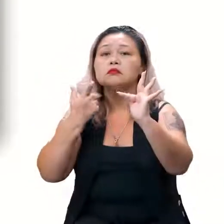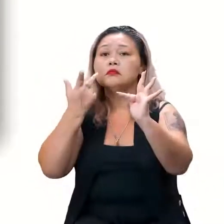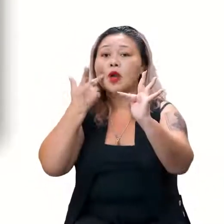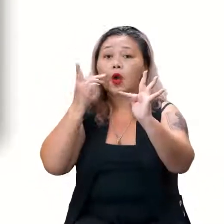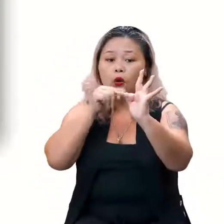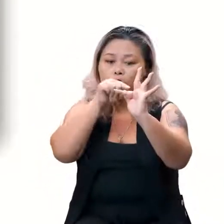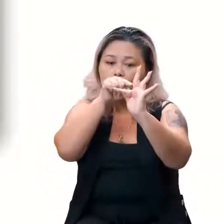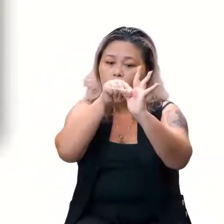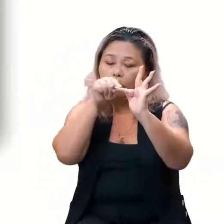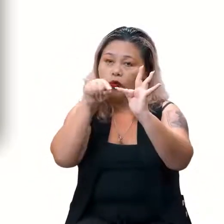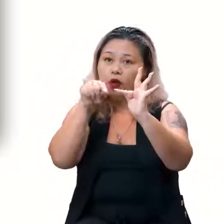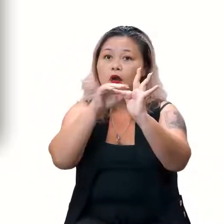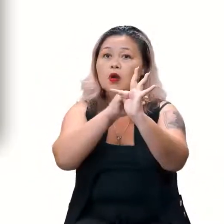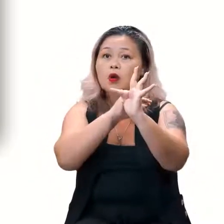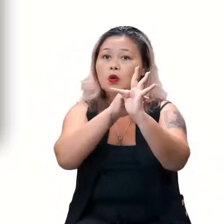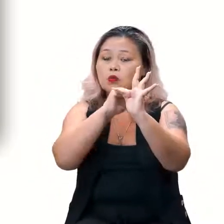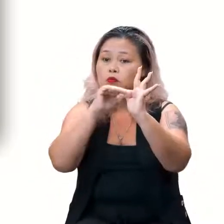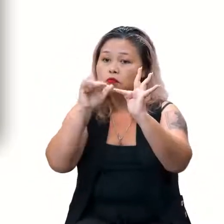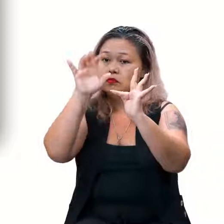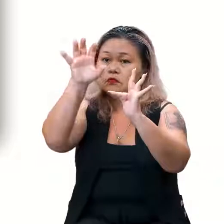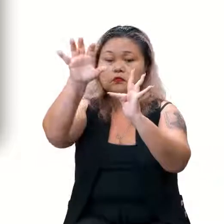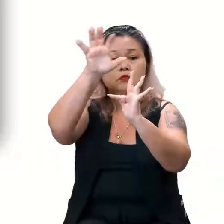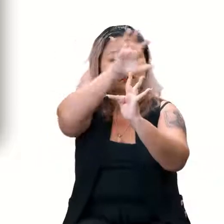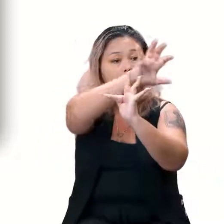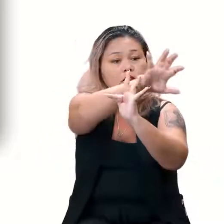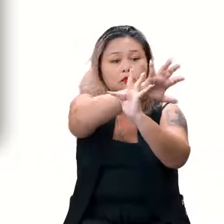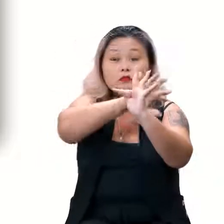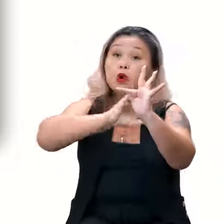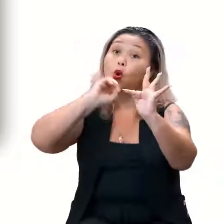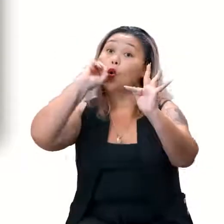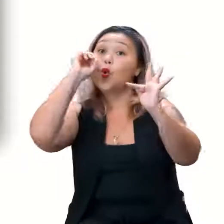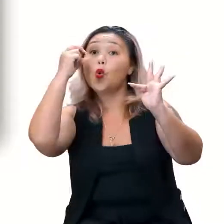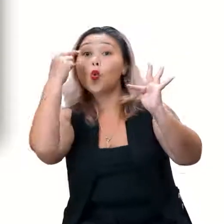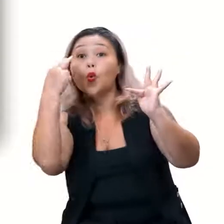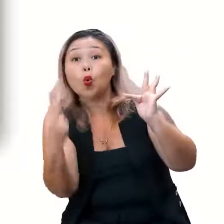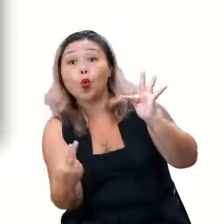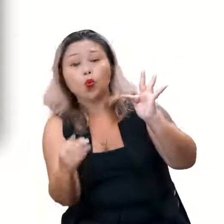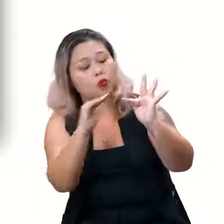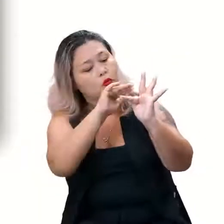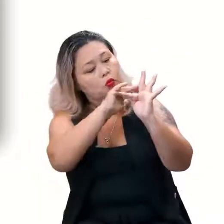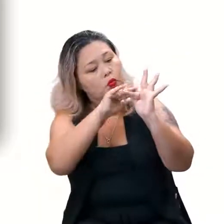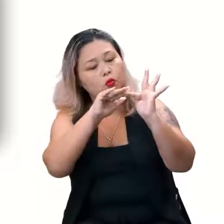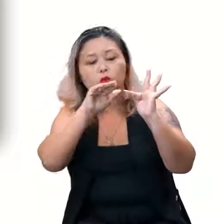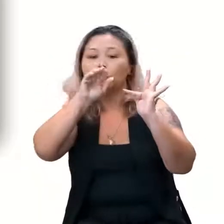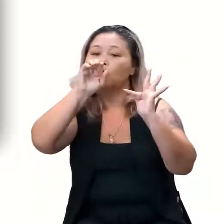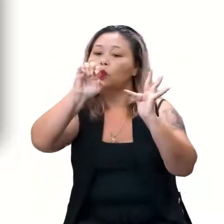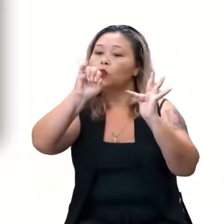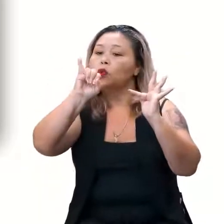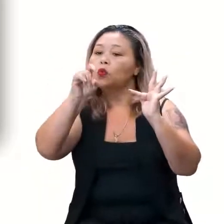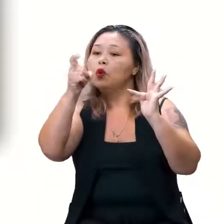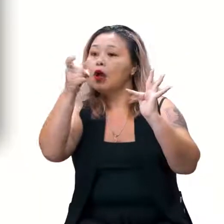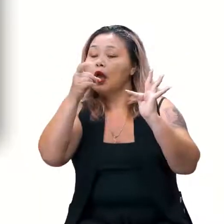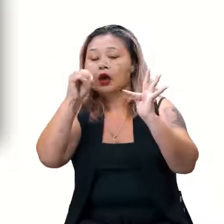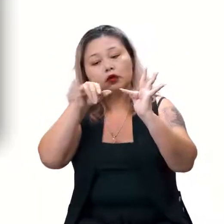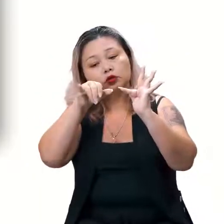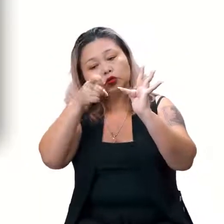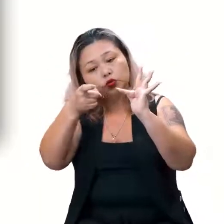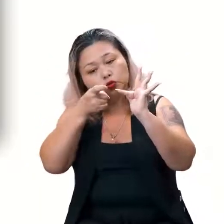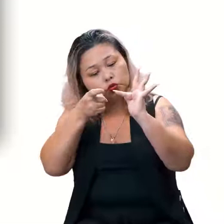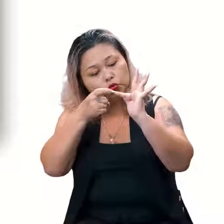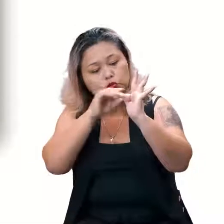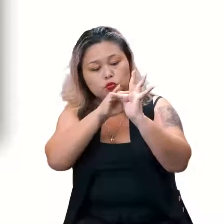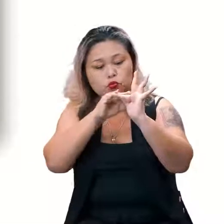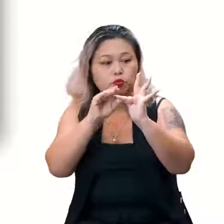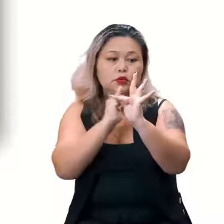pontos podem estar nos quadrantes ou sobre os eixos. Quando toca no eixo X, eu tenho zero para